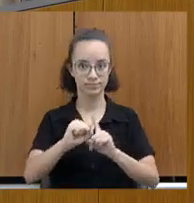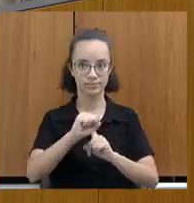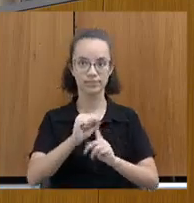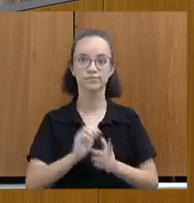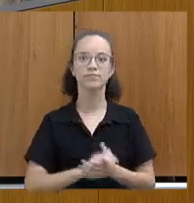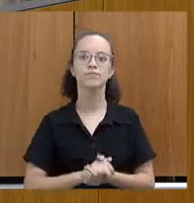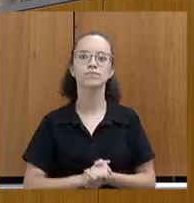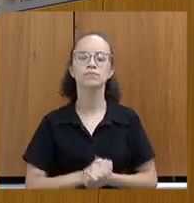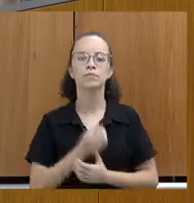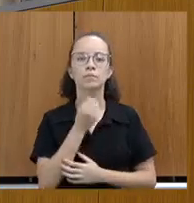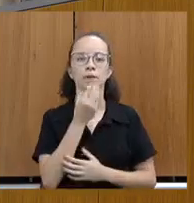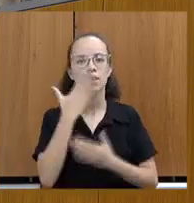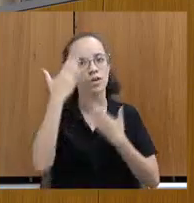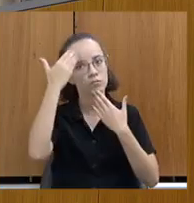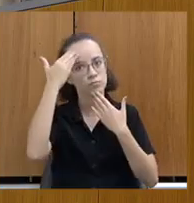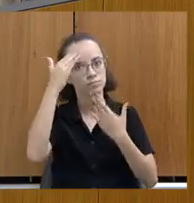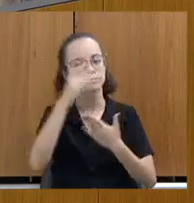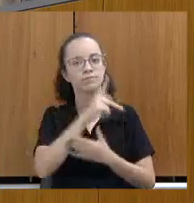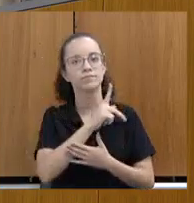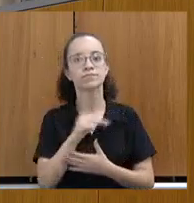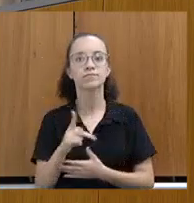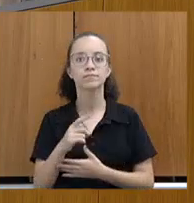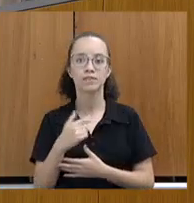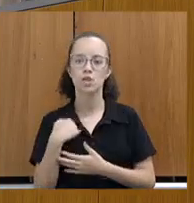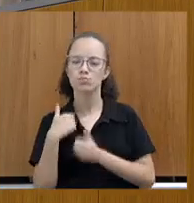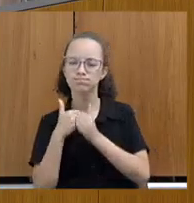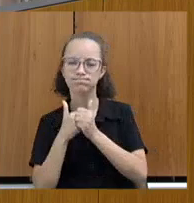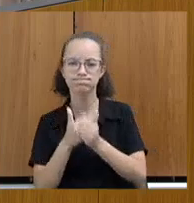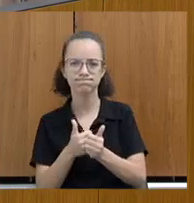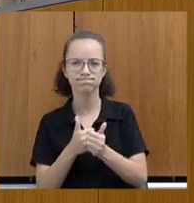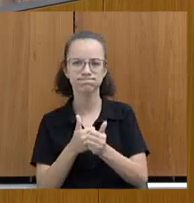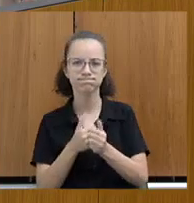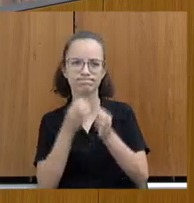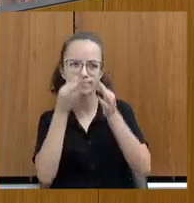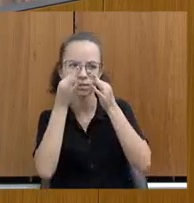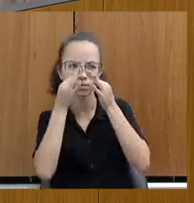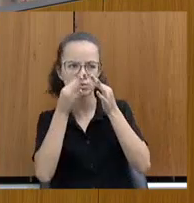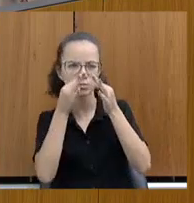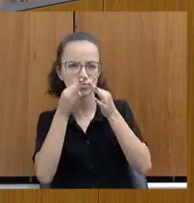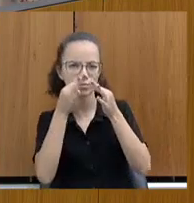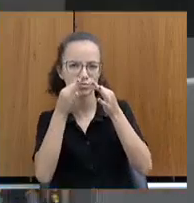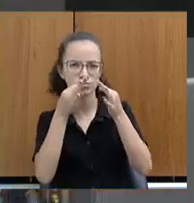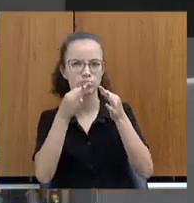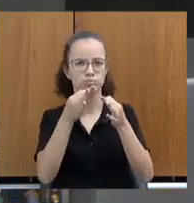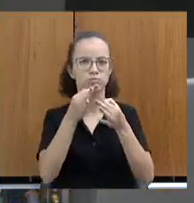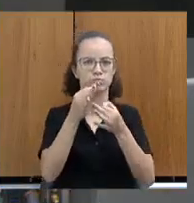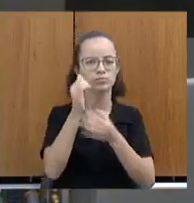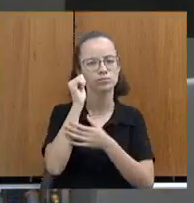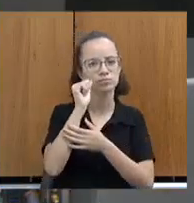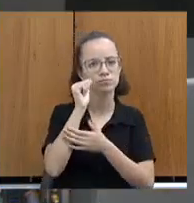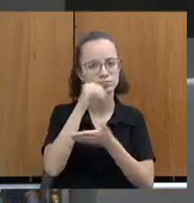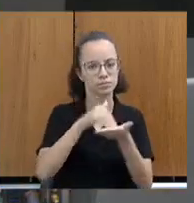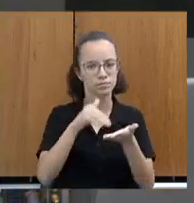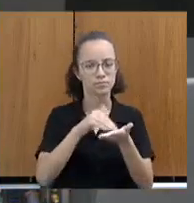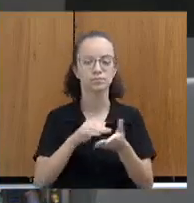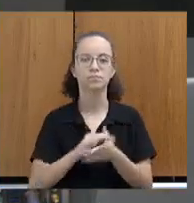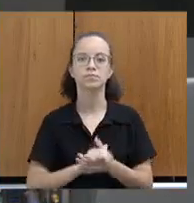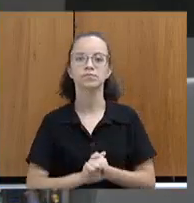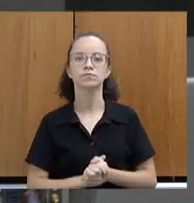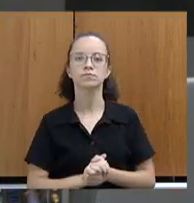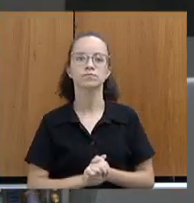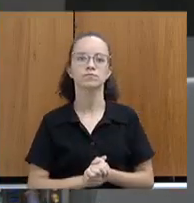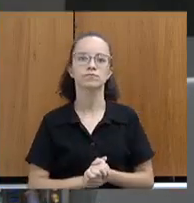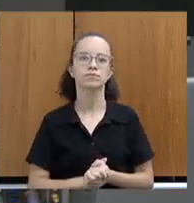Bem, muito obrigado, presidente. Eu acompanhei atentamente a exposição da secretária, Elizabeth Jucá, e